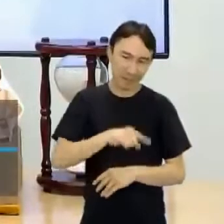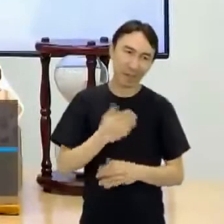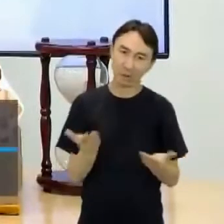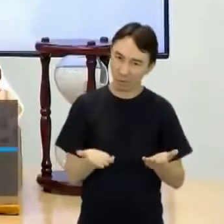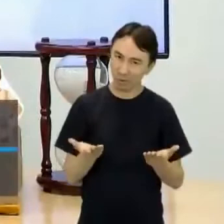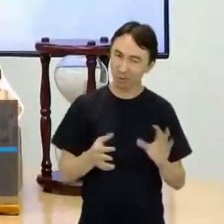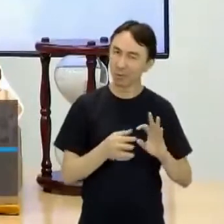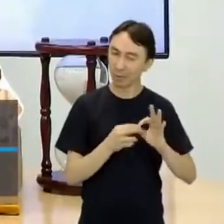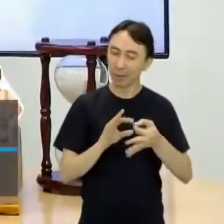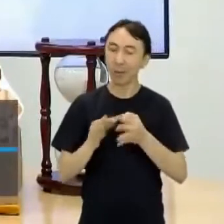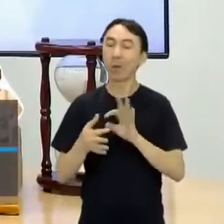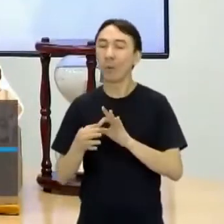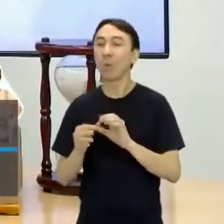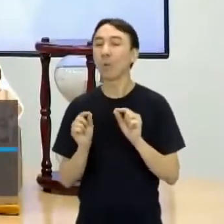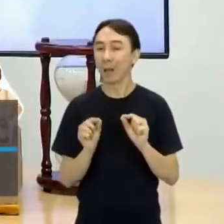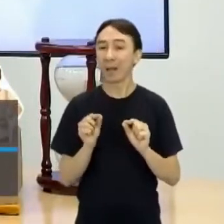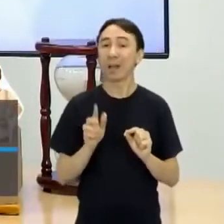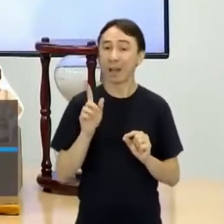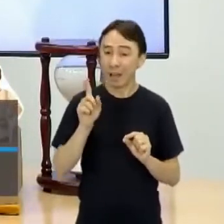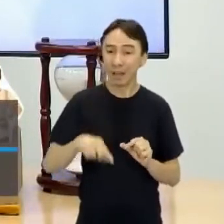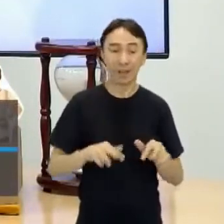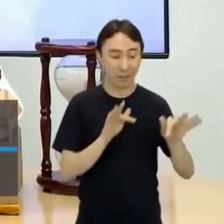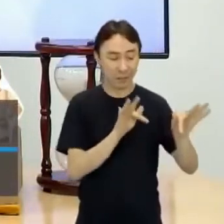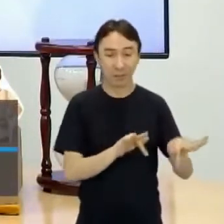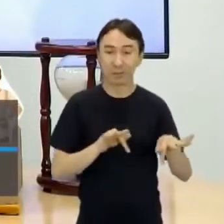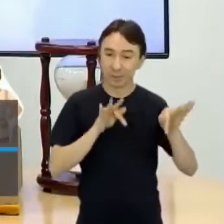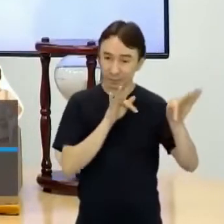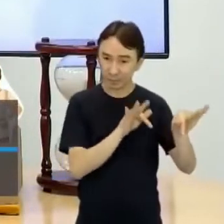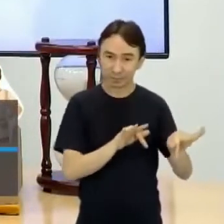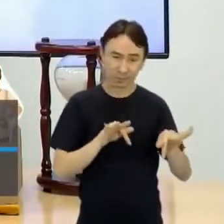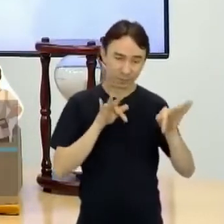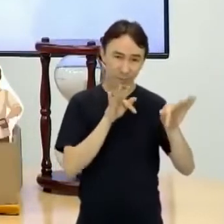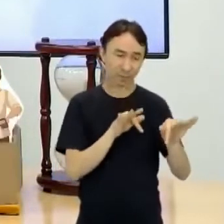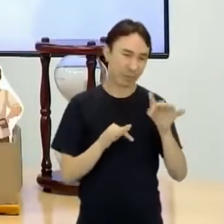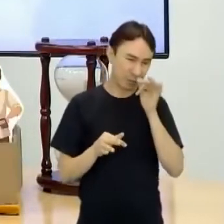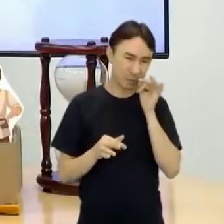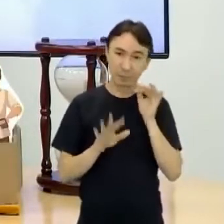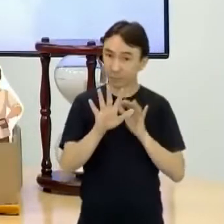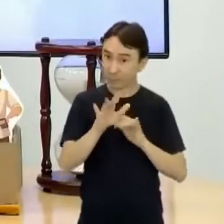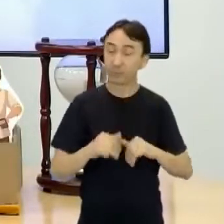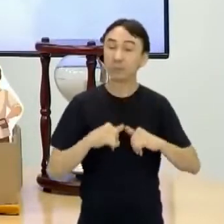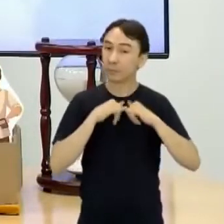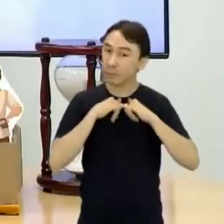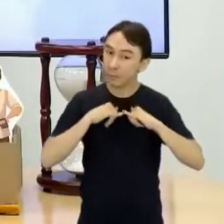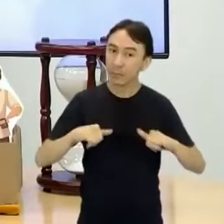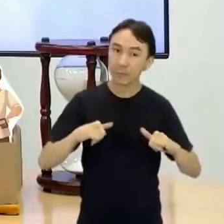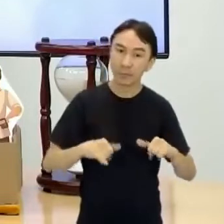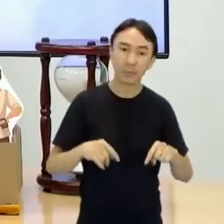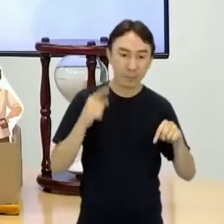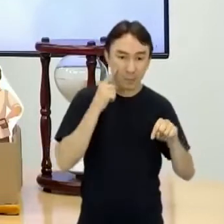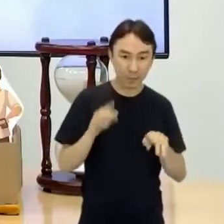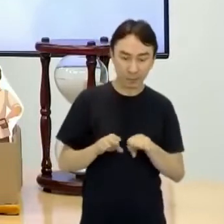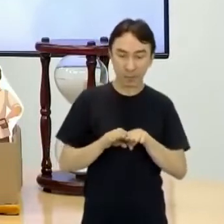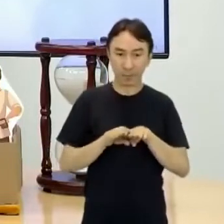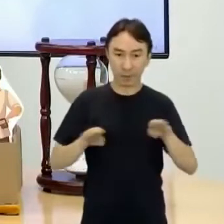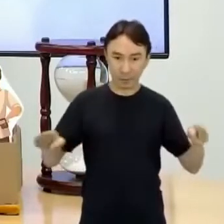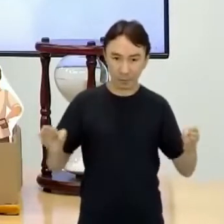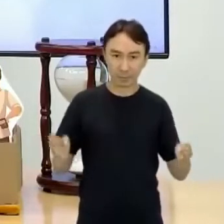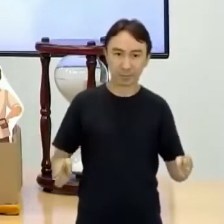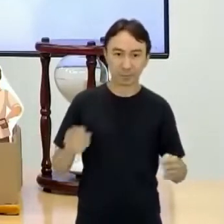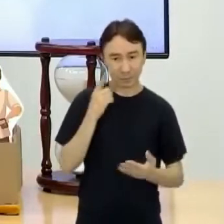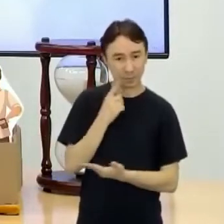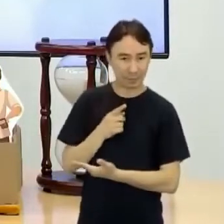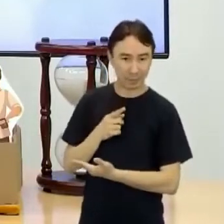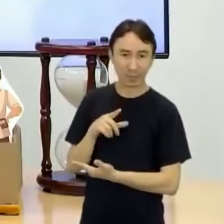Eu já apresentei para vocês aqui todos os... Se bem que eu vou falar assim, sexto ano, aqui na mesa da Prô só tem os homens, né?